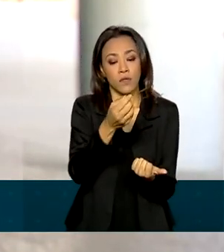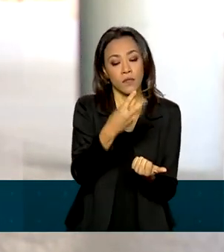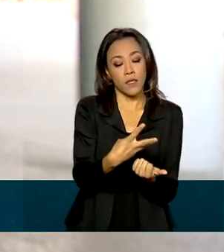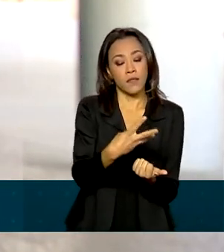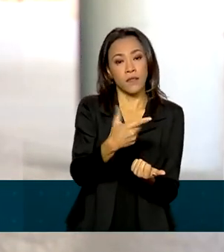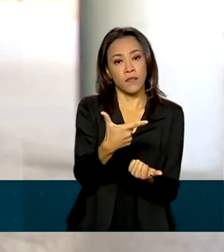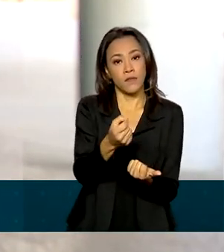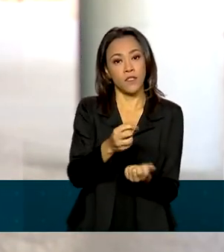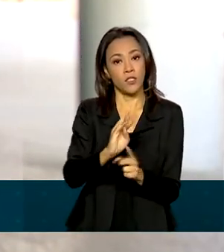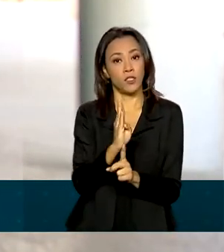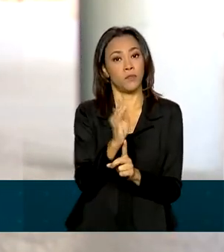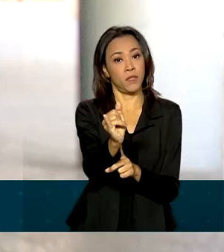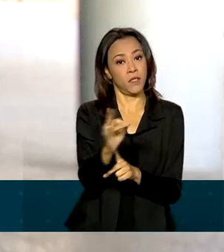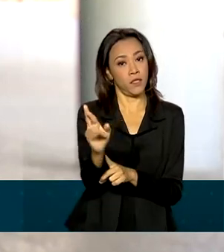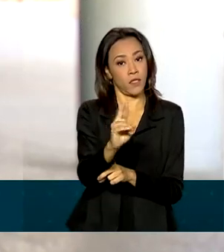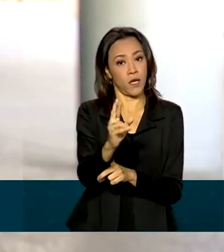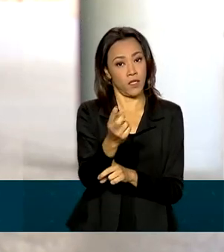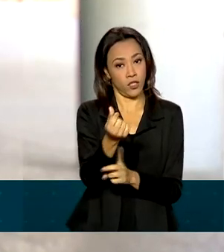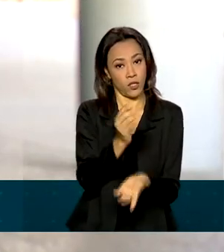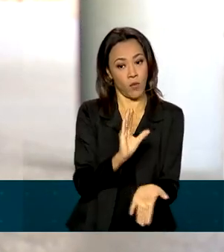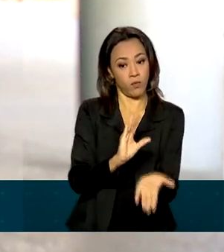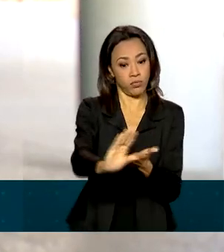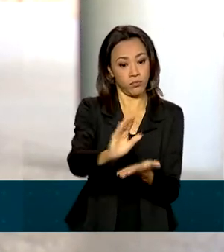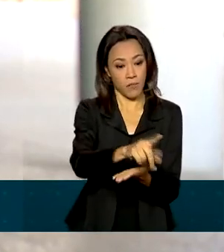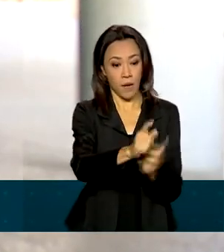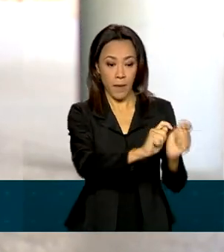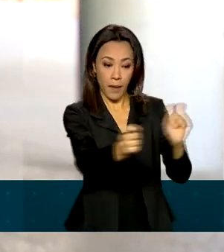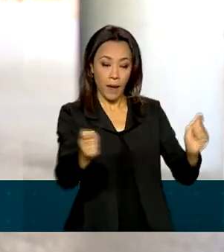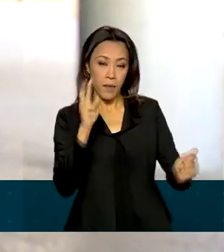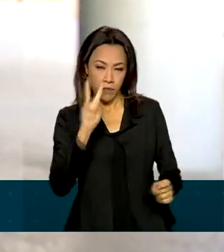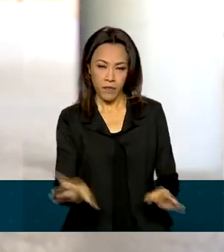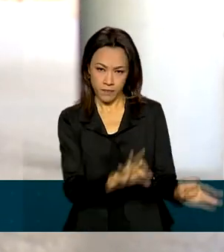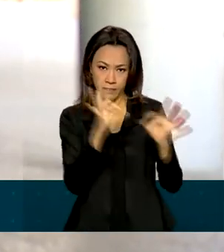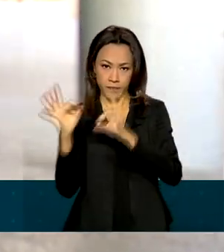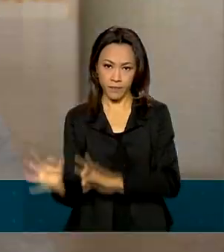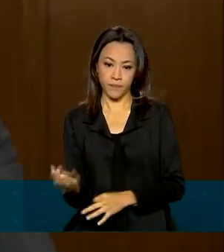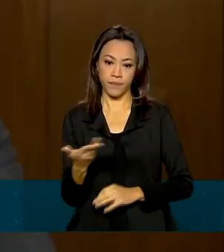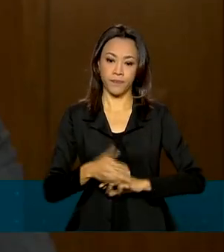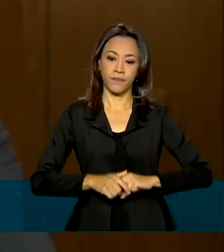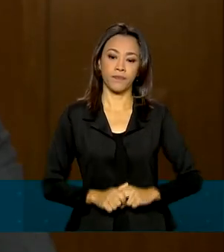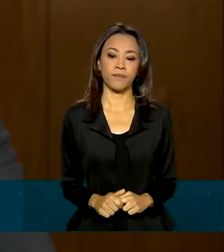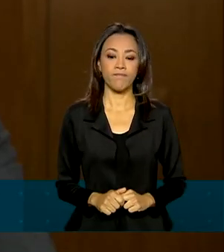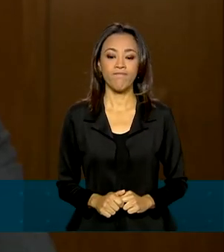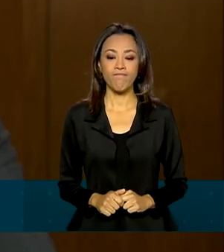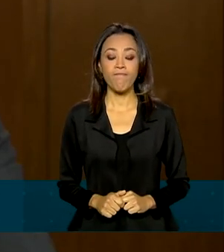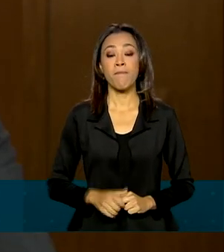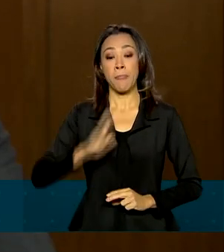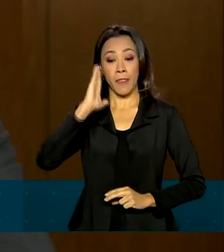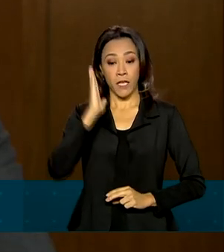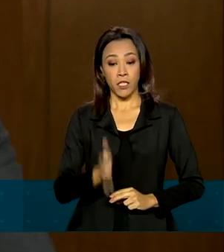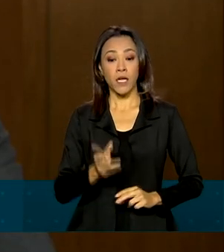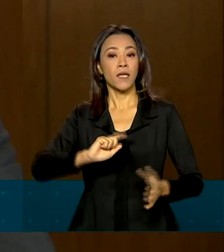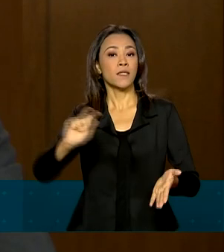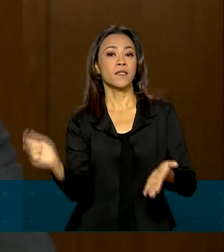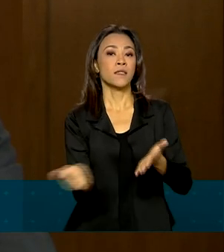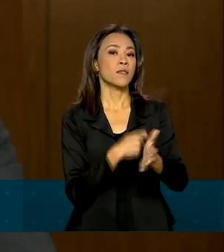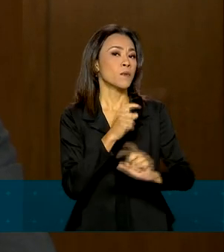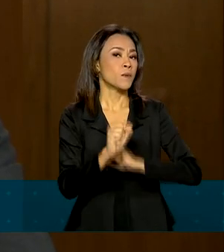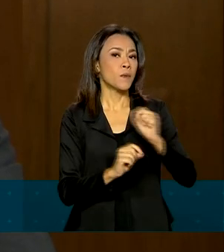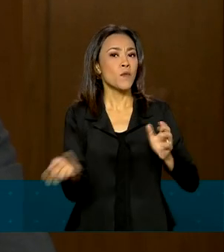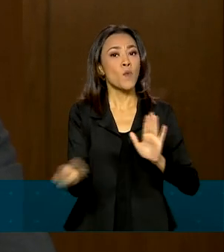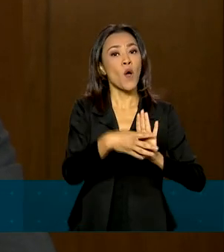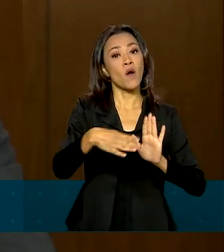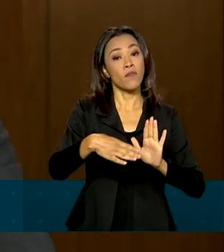bilhões de reais para o pagamento desse auxílio. Vamos ver. Sancionamos a nova lei do Pronamp,